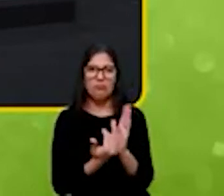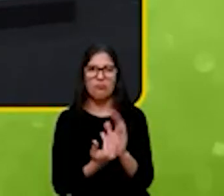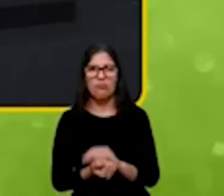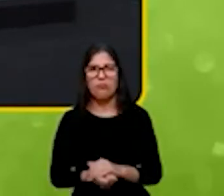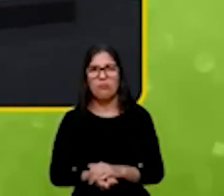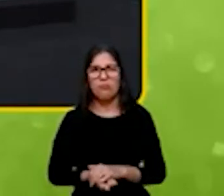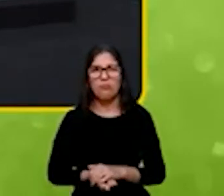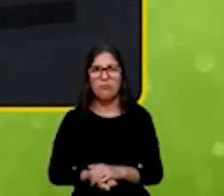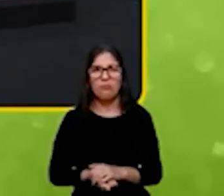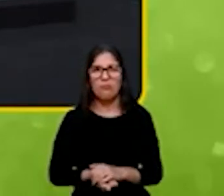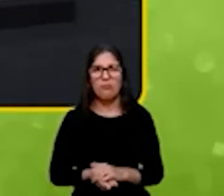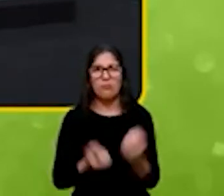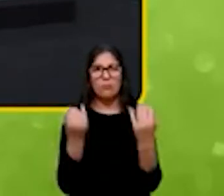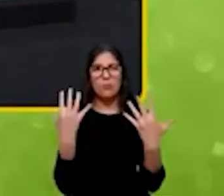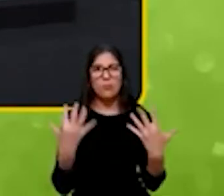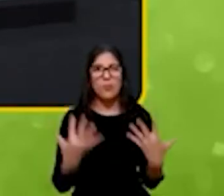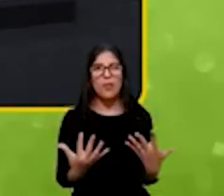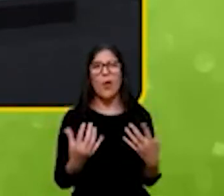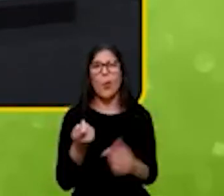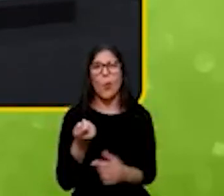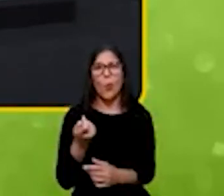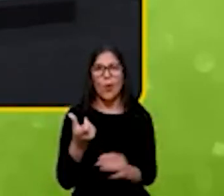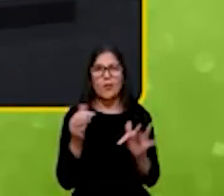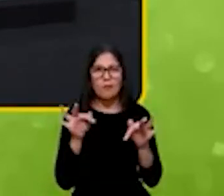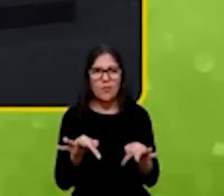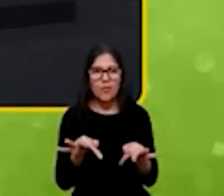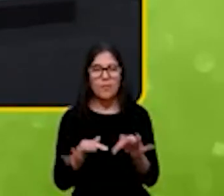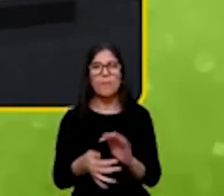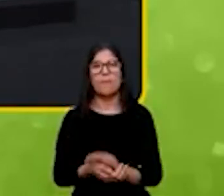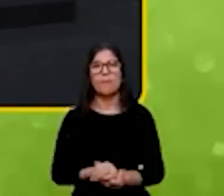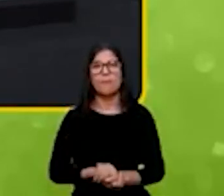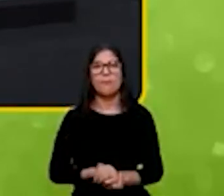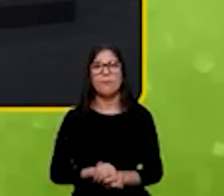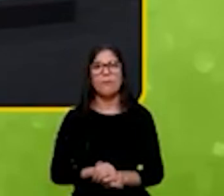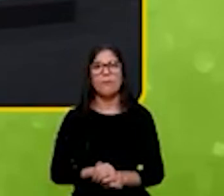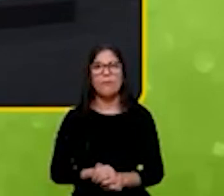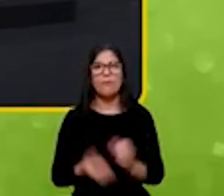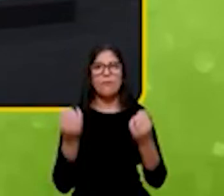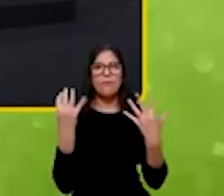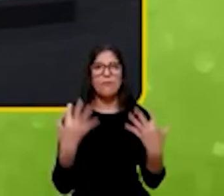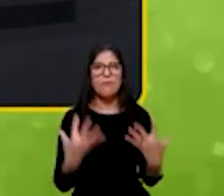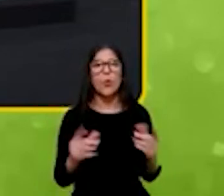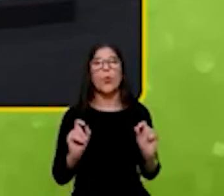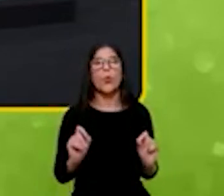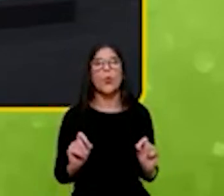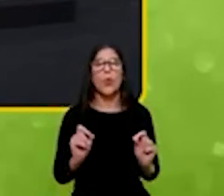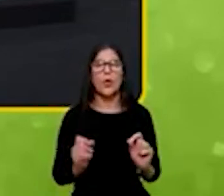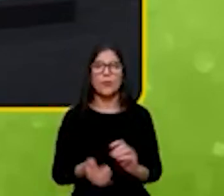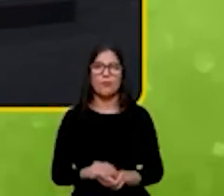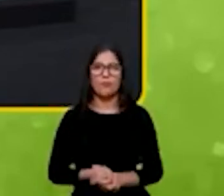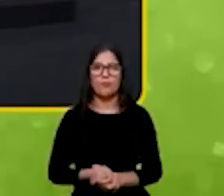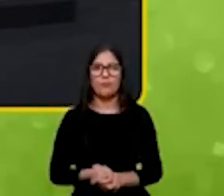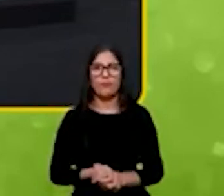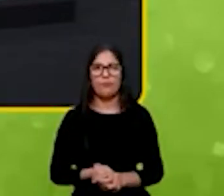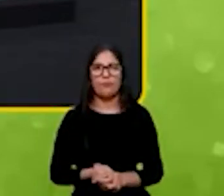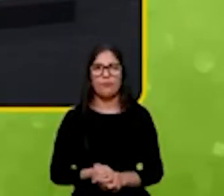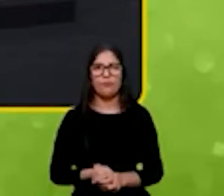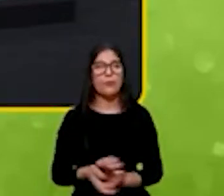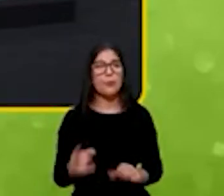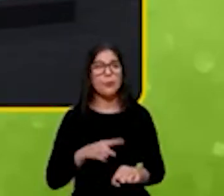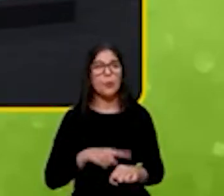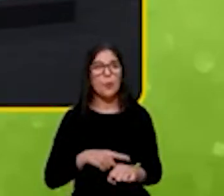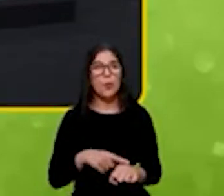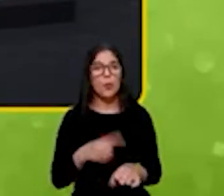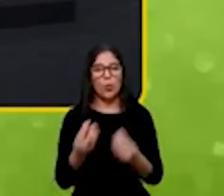aqui já para a finalização e dizer o seguinte como é que a gente fecha essa visão